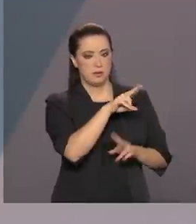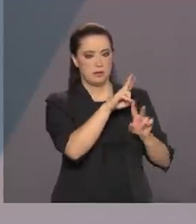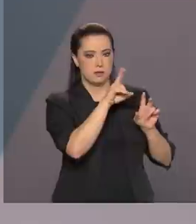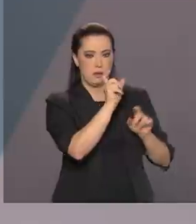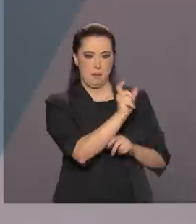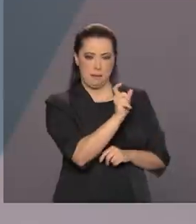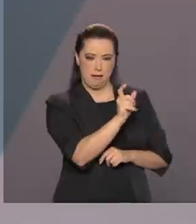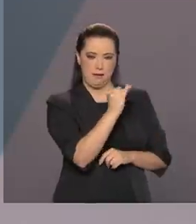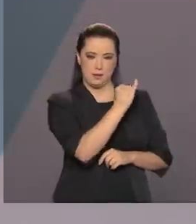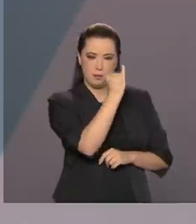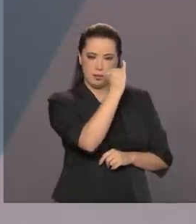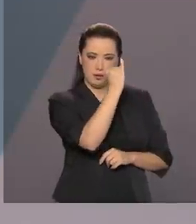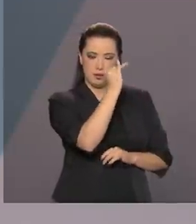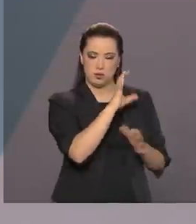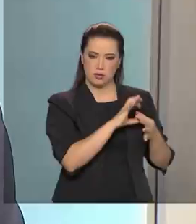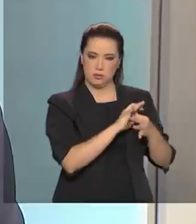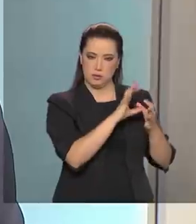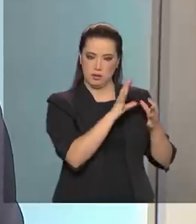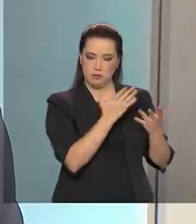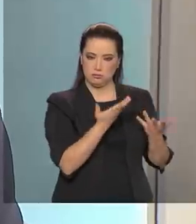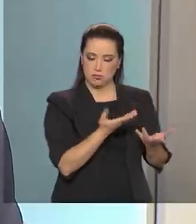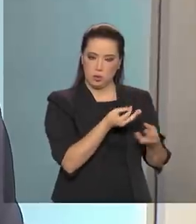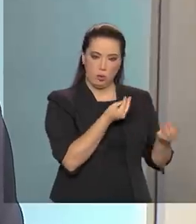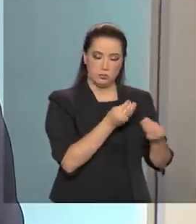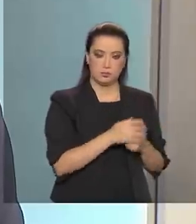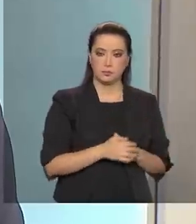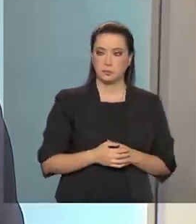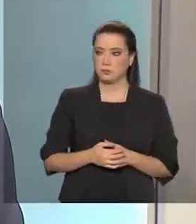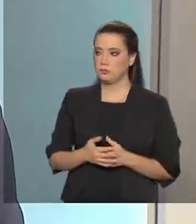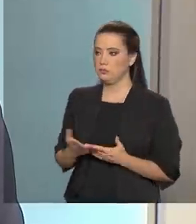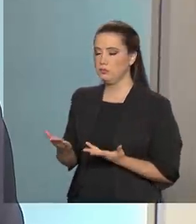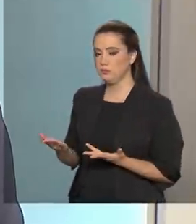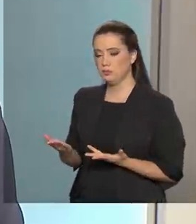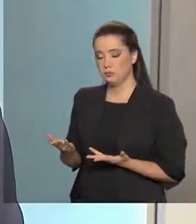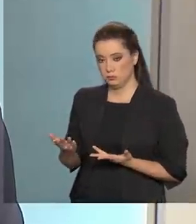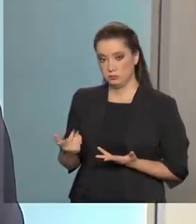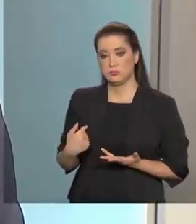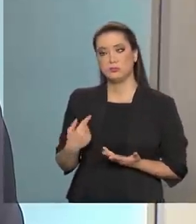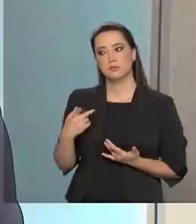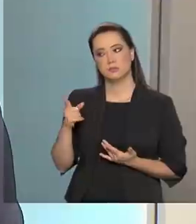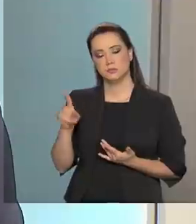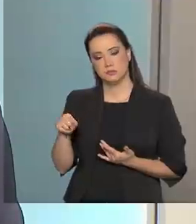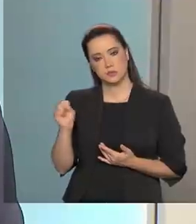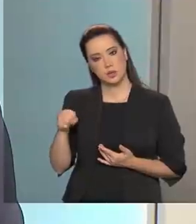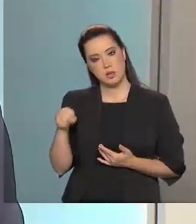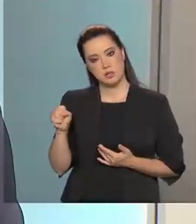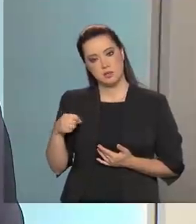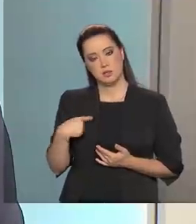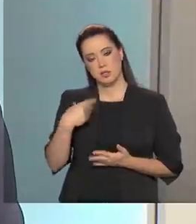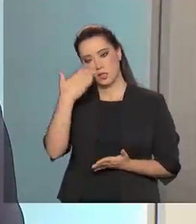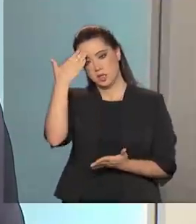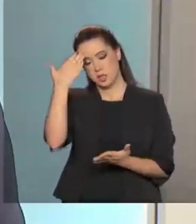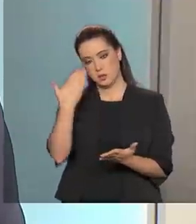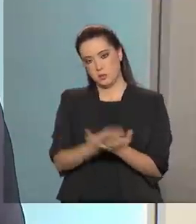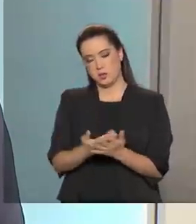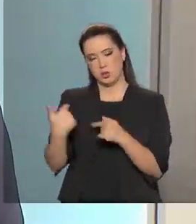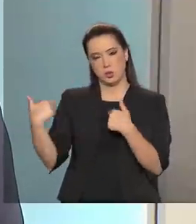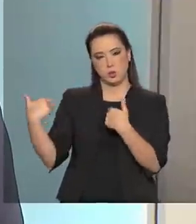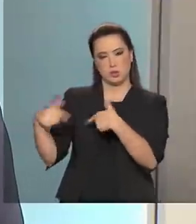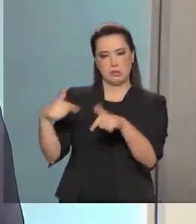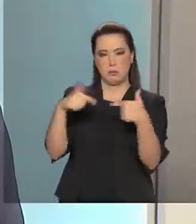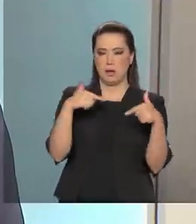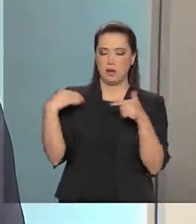palavra-chave importante também. Exatamente. Vamos dizer, eu acho que uma tarefa